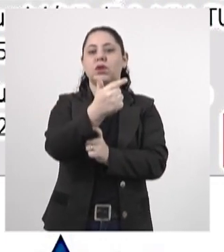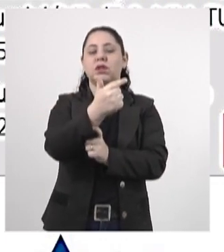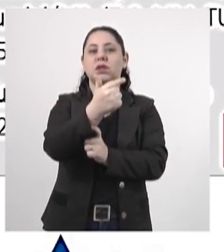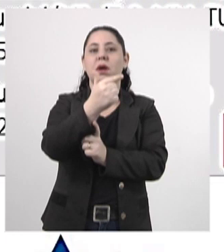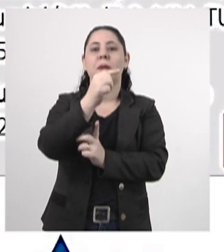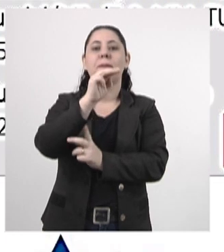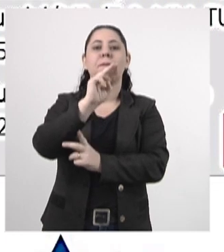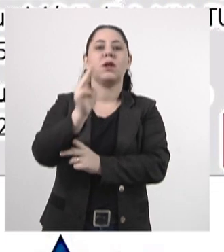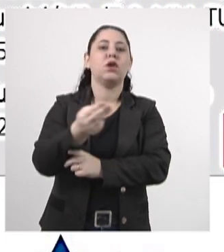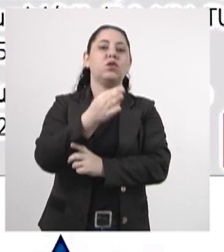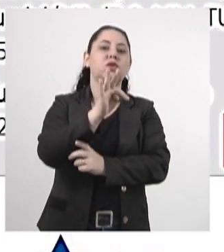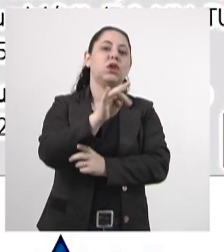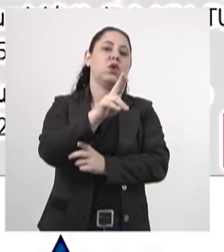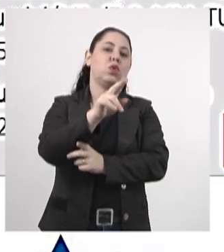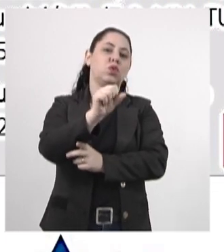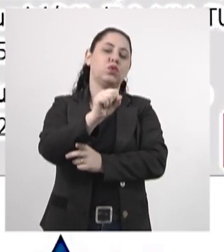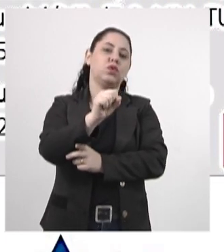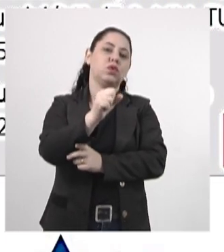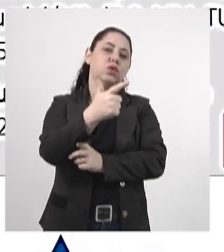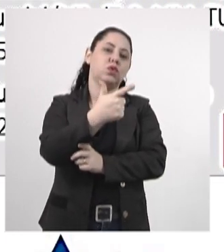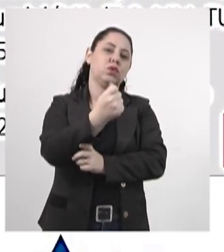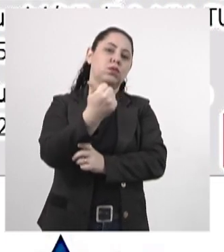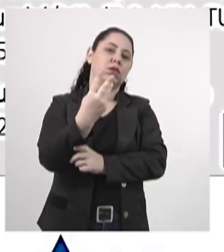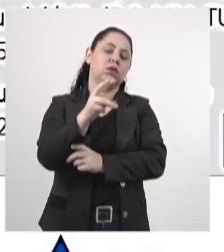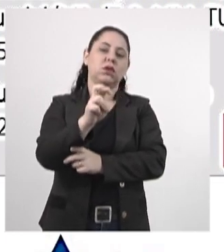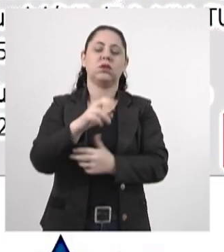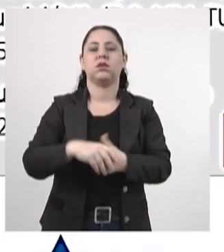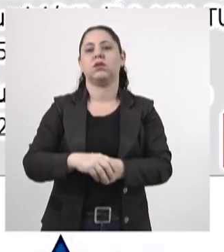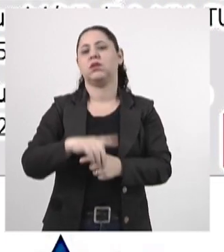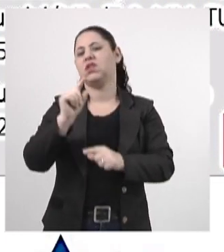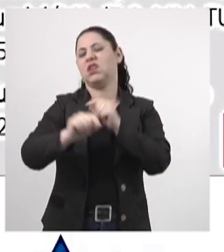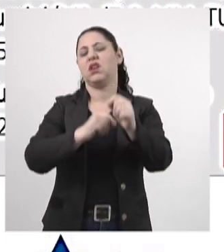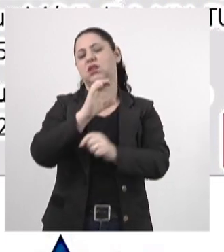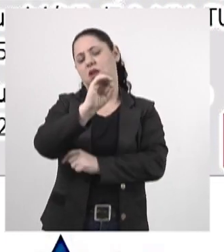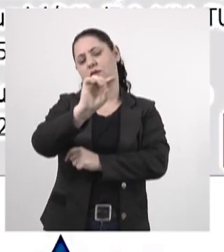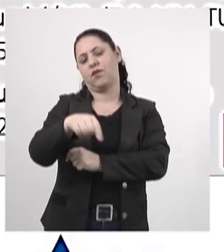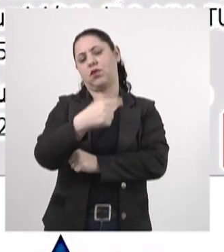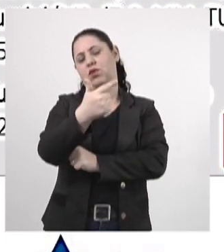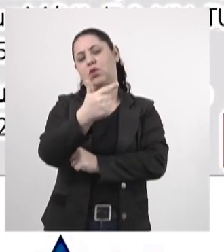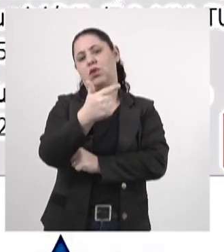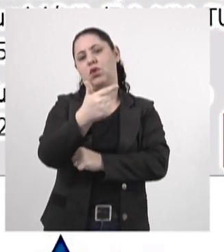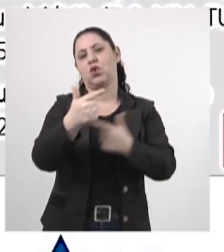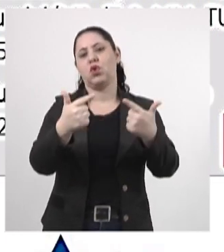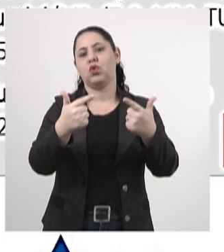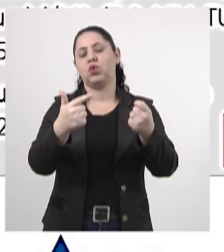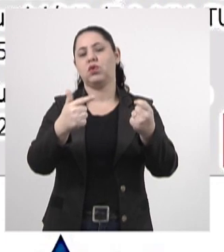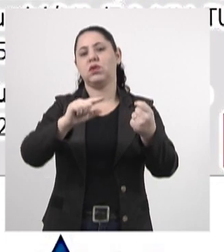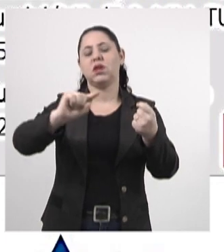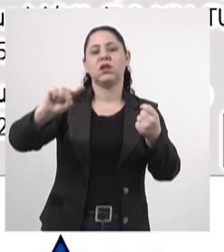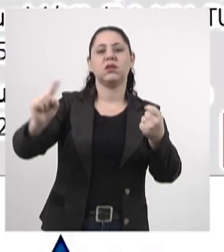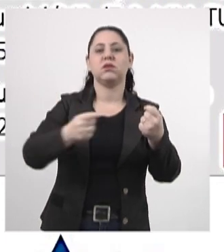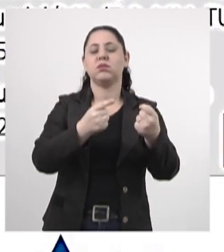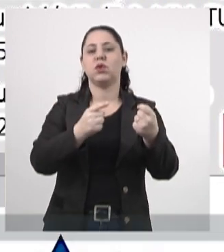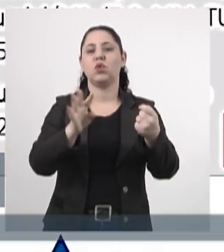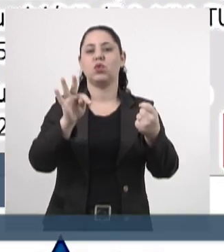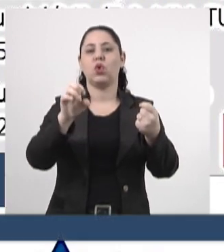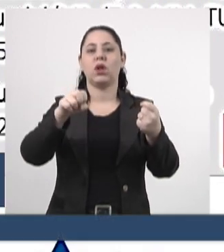de TUs em 2035. O é 0,2 milhão? 200 mil toneladas de carga.